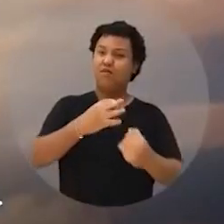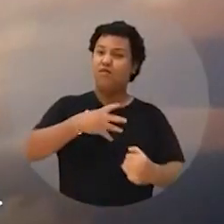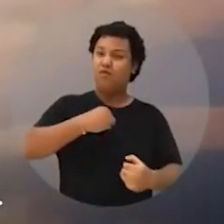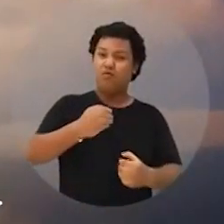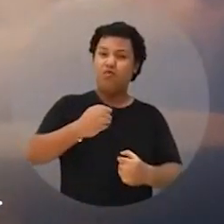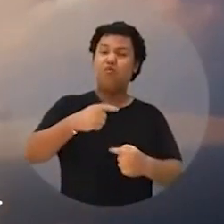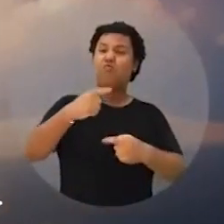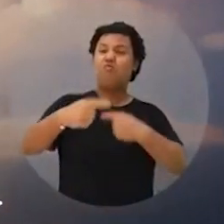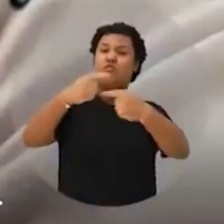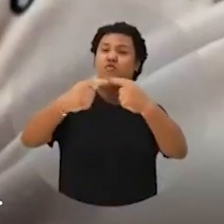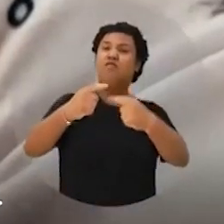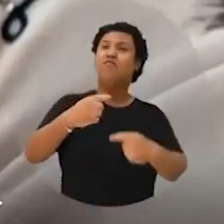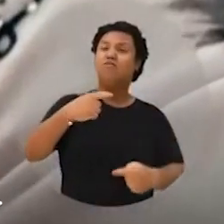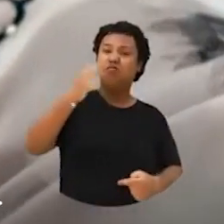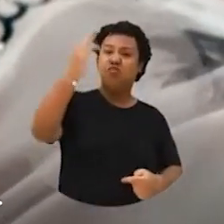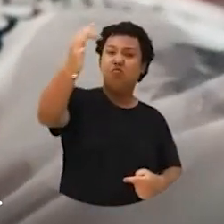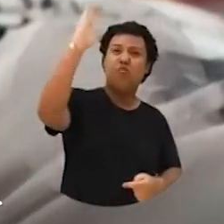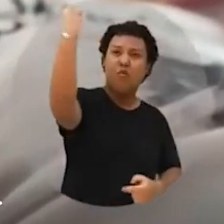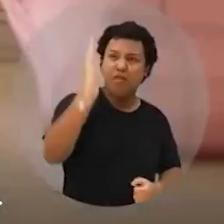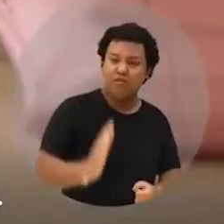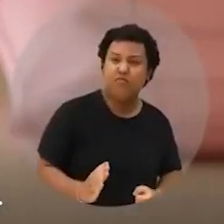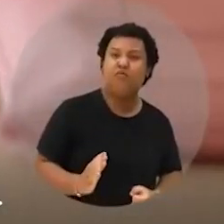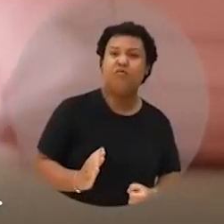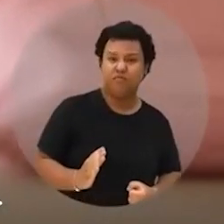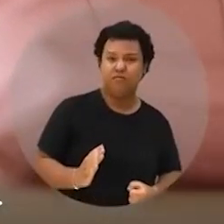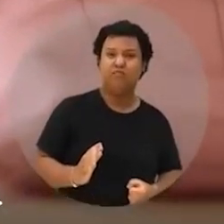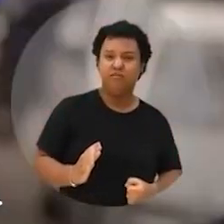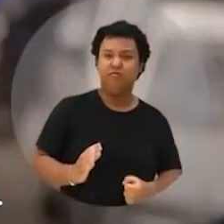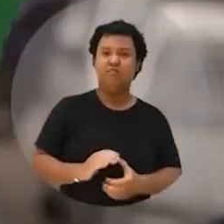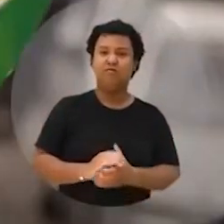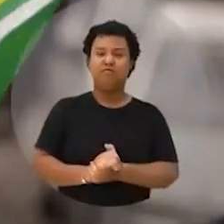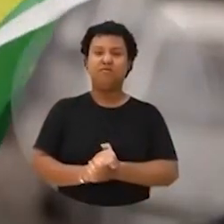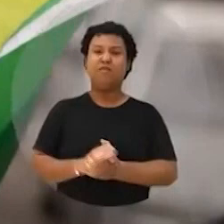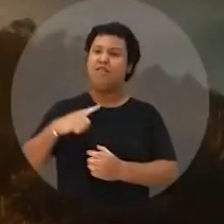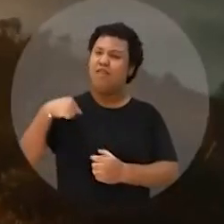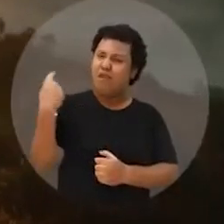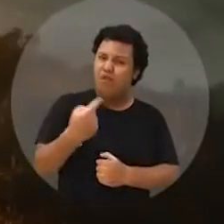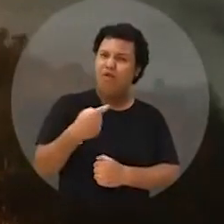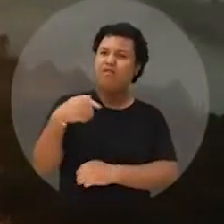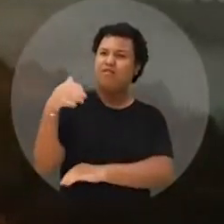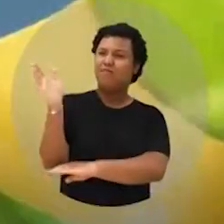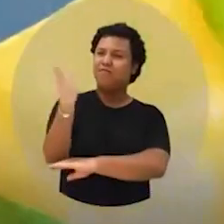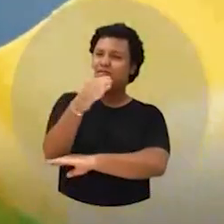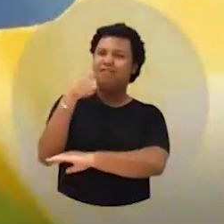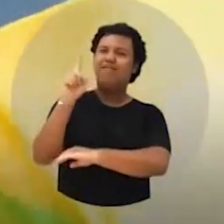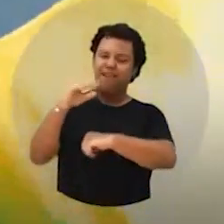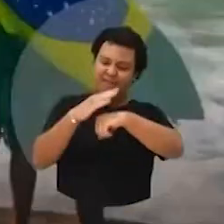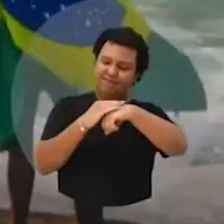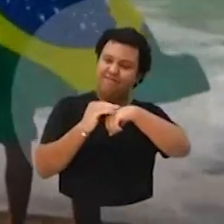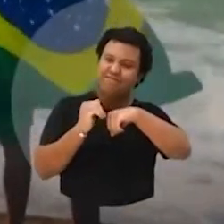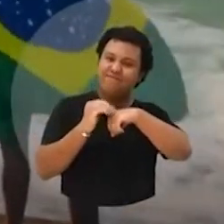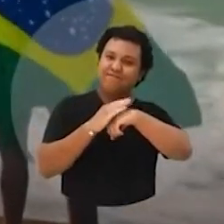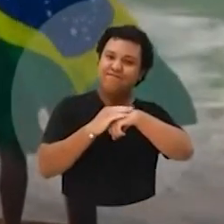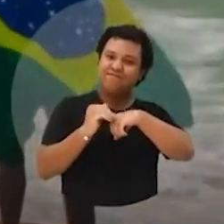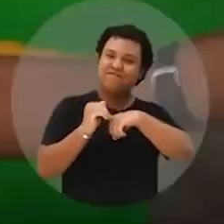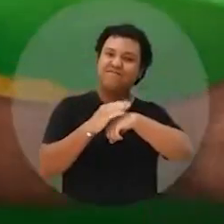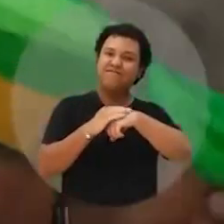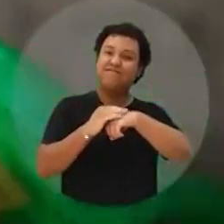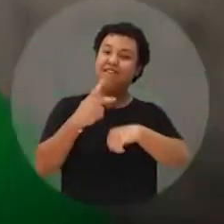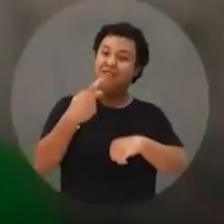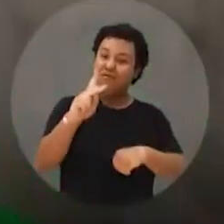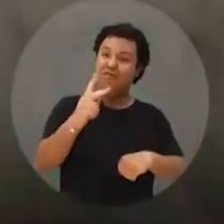É das filhas e filhos que são o futuro do Brasil. A nossa bandeira é pátria mãe gentil.